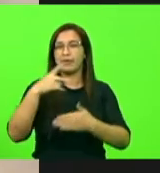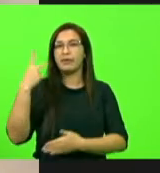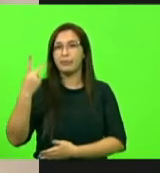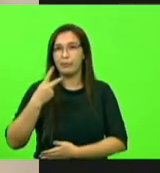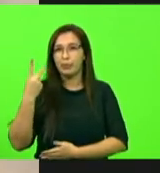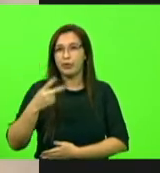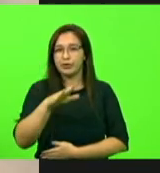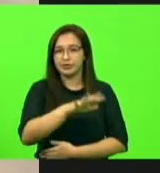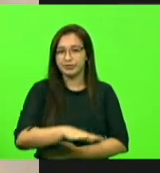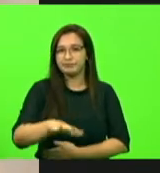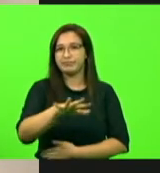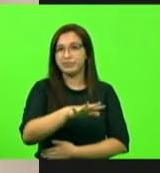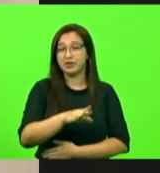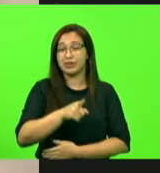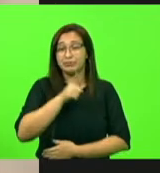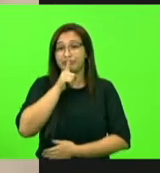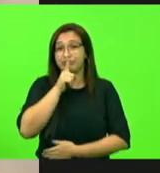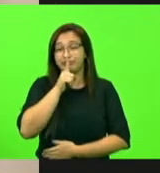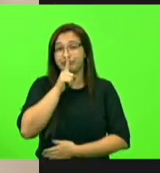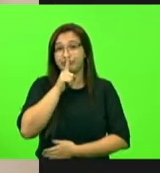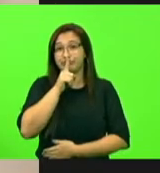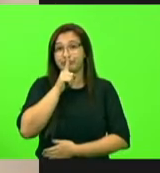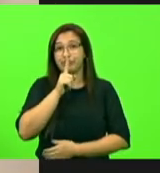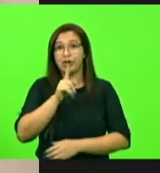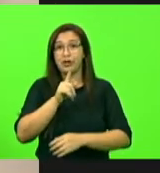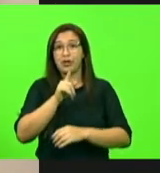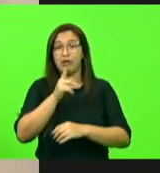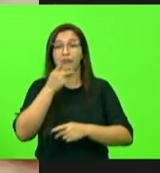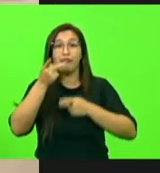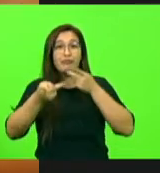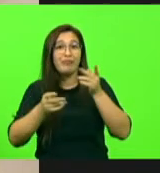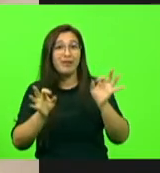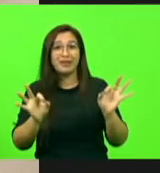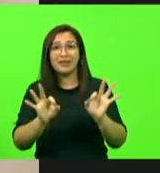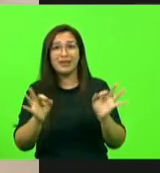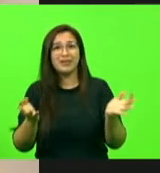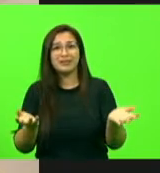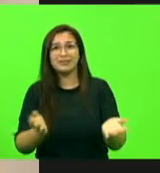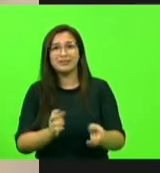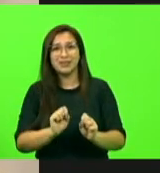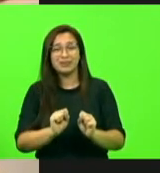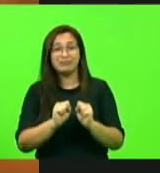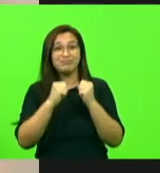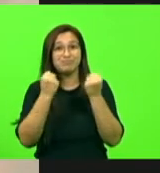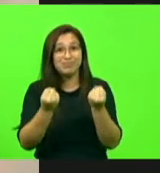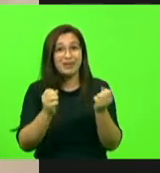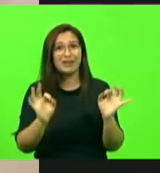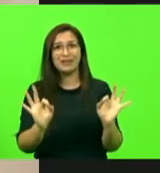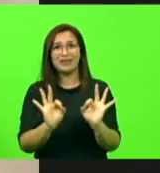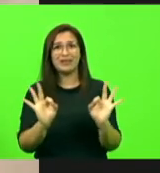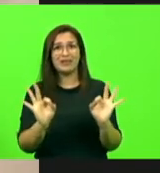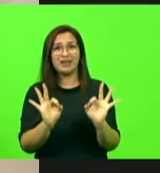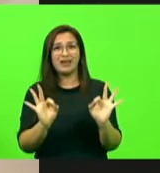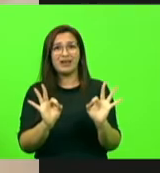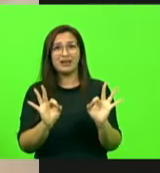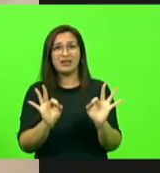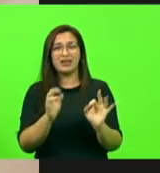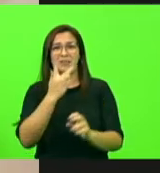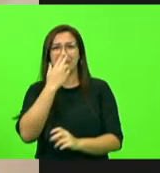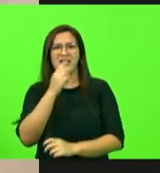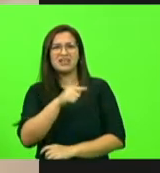região, que não abrem a boca, que não se manifestam, que se acovardam.